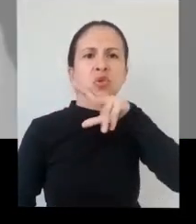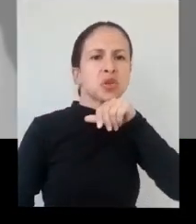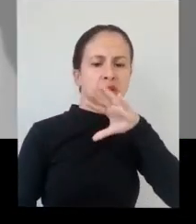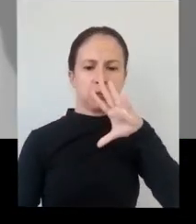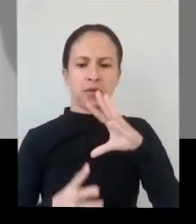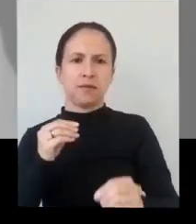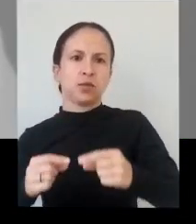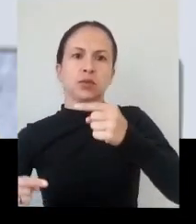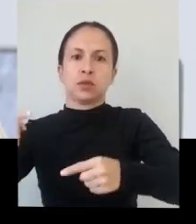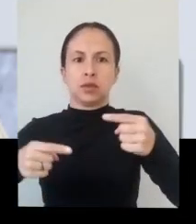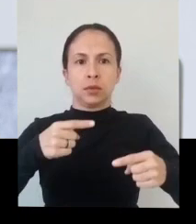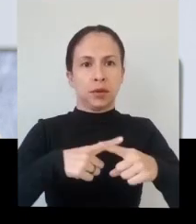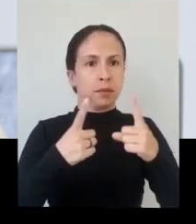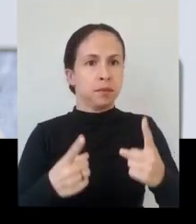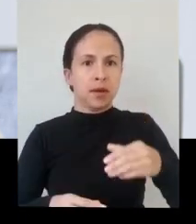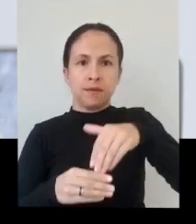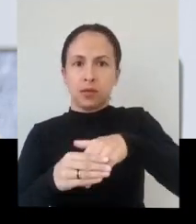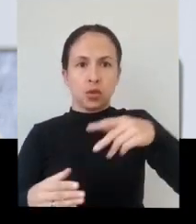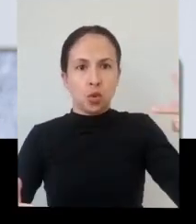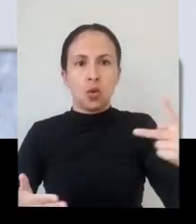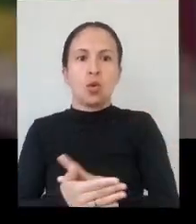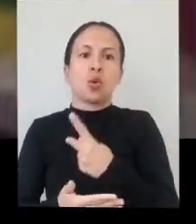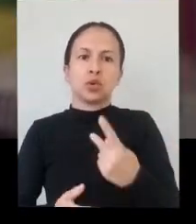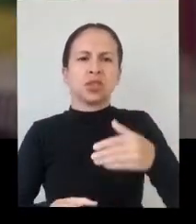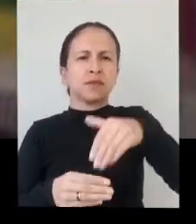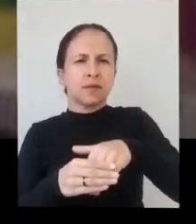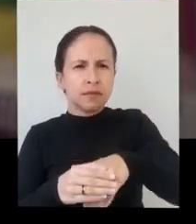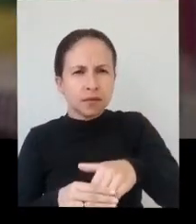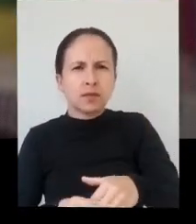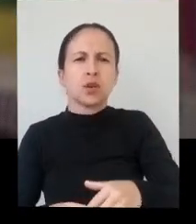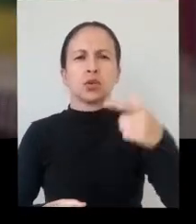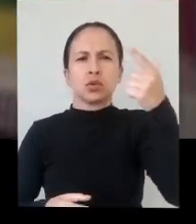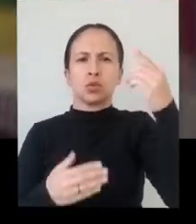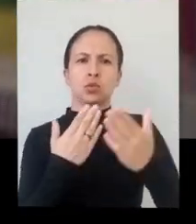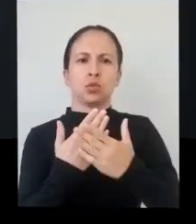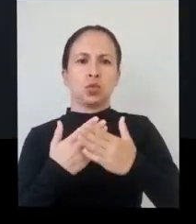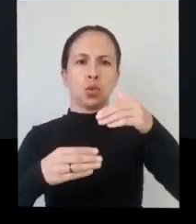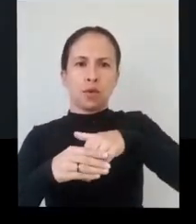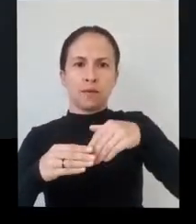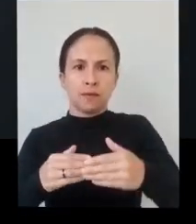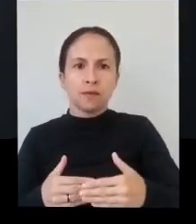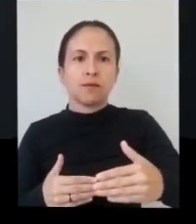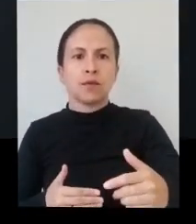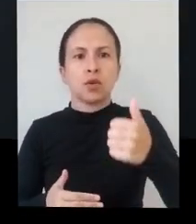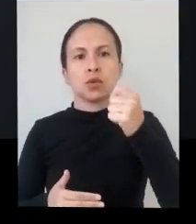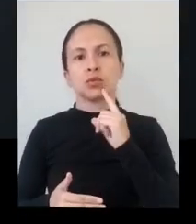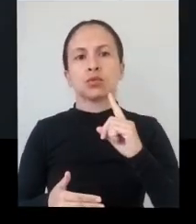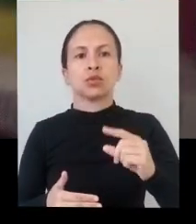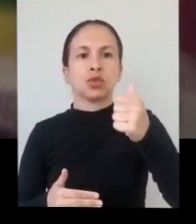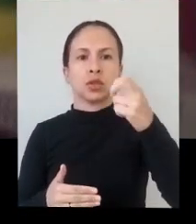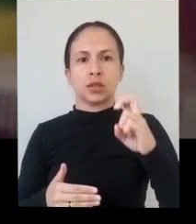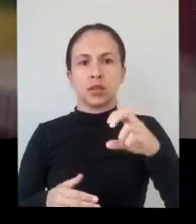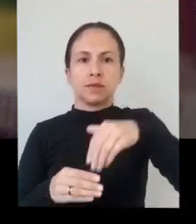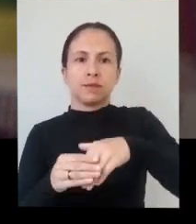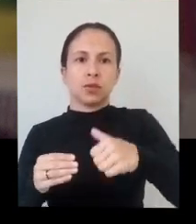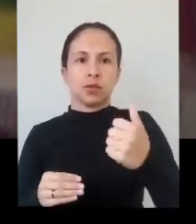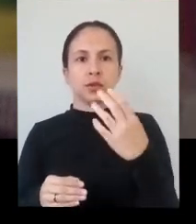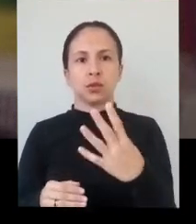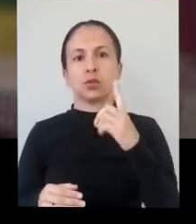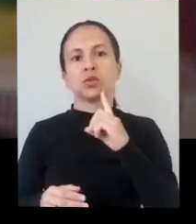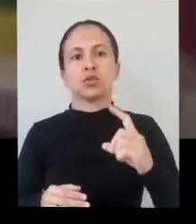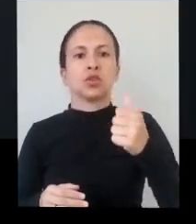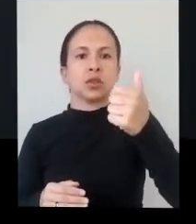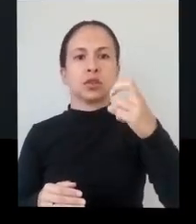ser debatido? O Prefeito pode fugir do debate. Mas ele não escapa da ONU. Vote pelo segundo turno. No dia 15,